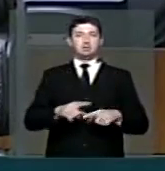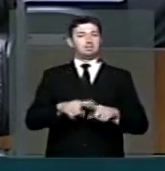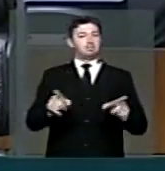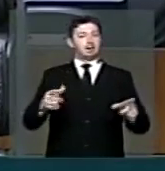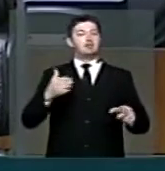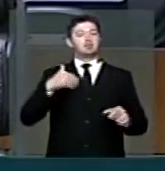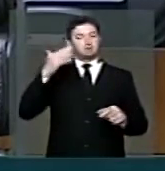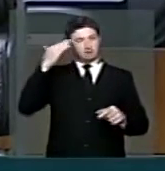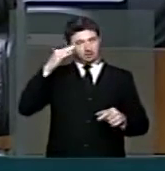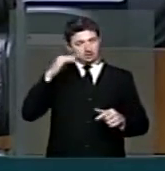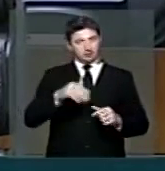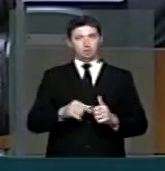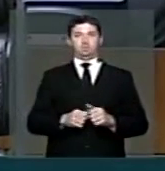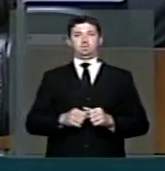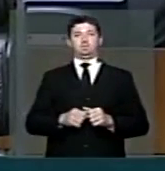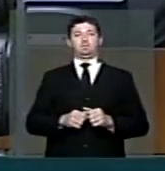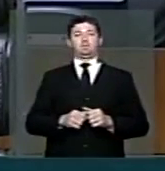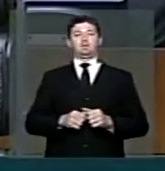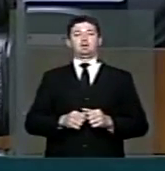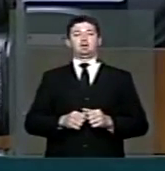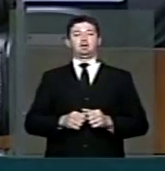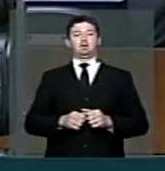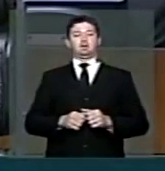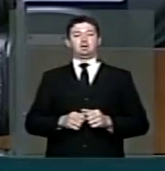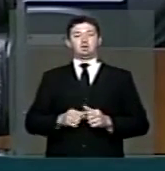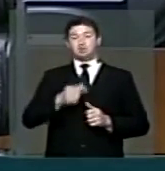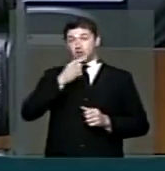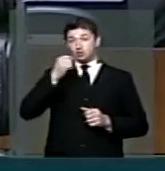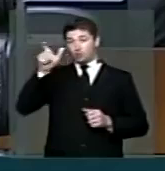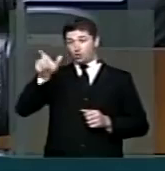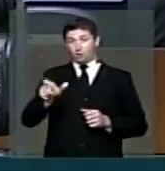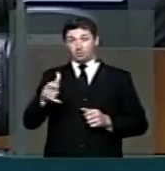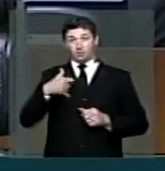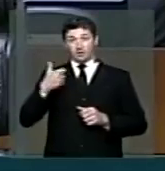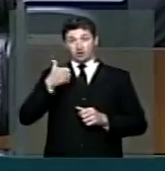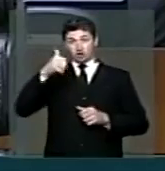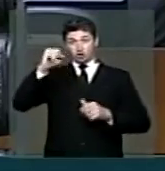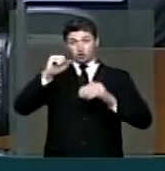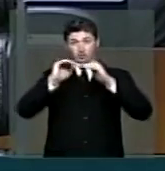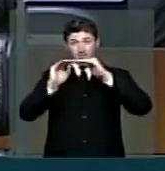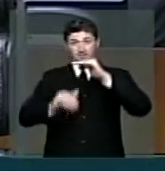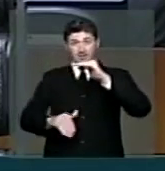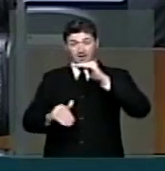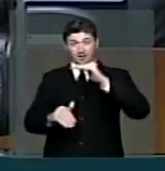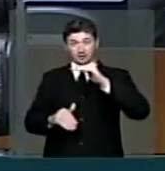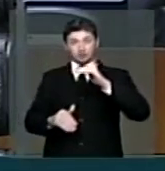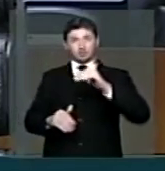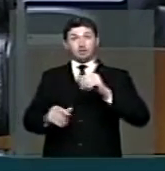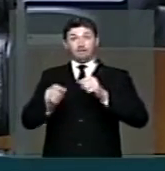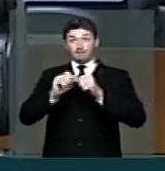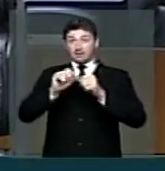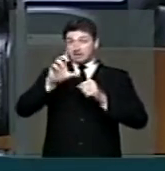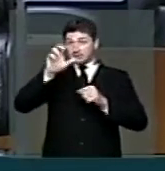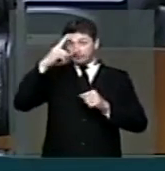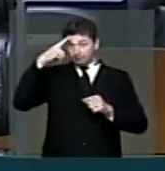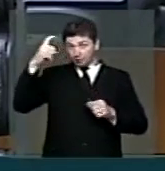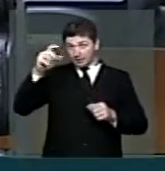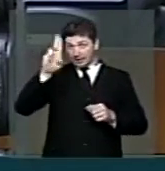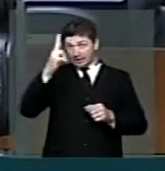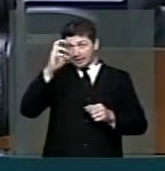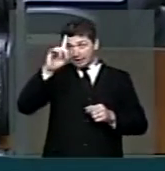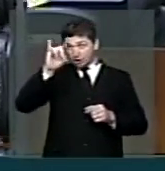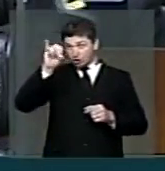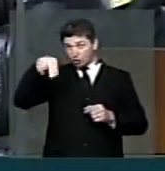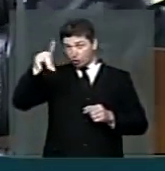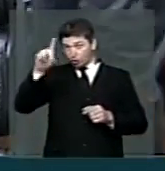entendo que este homem com menos de 18 anos, que comete um crime hediondo, ele precisa